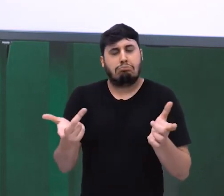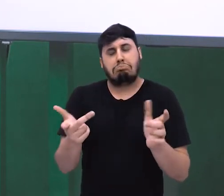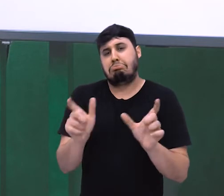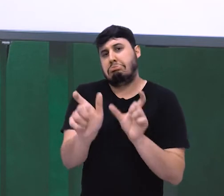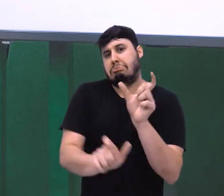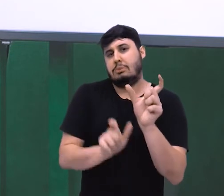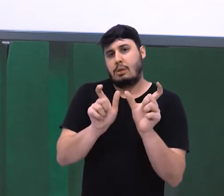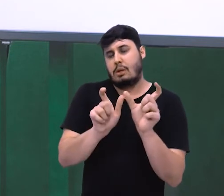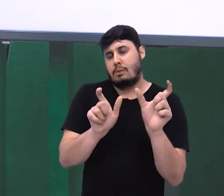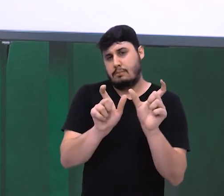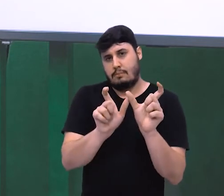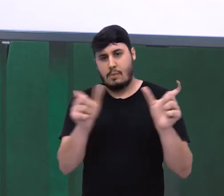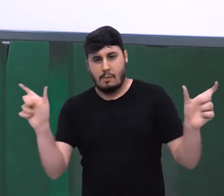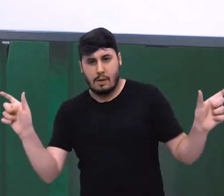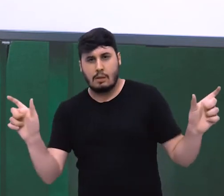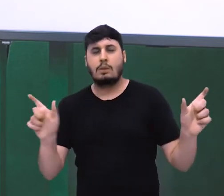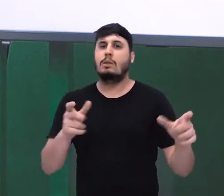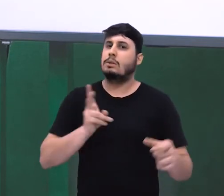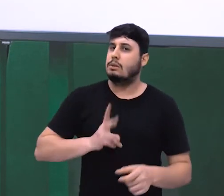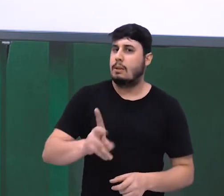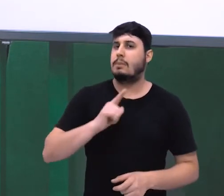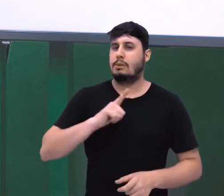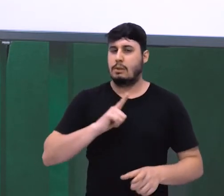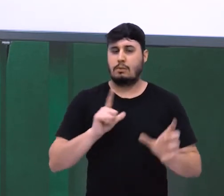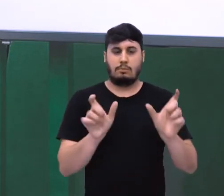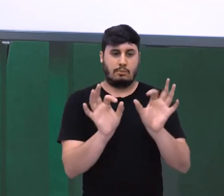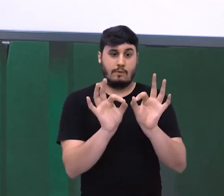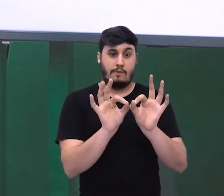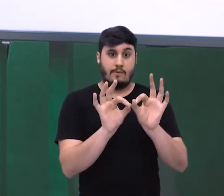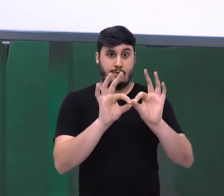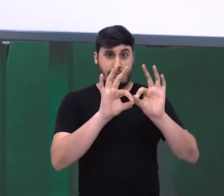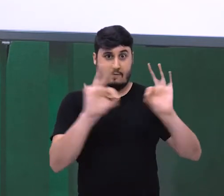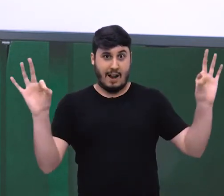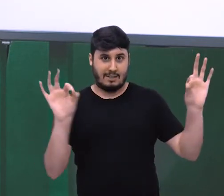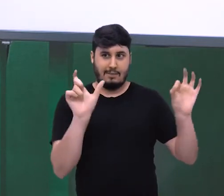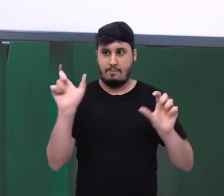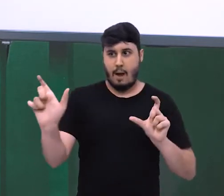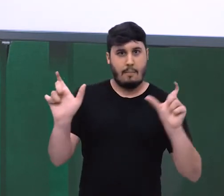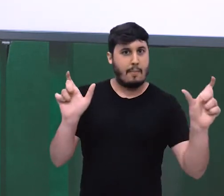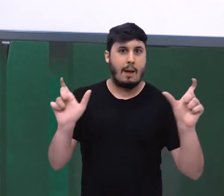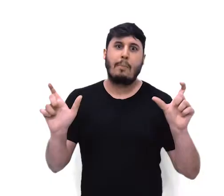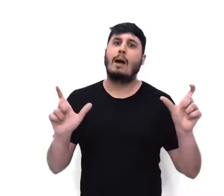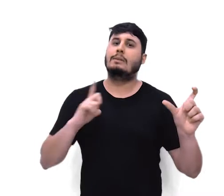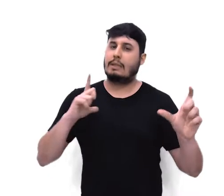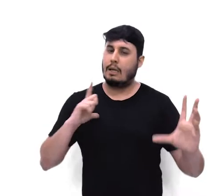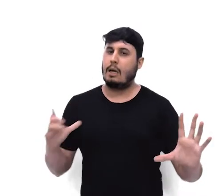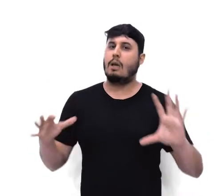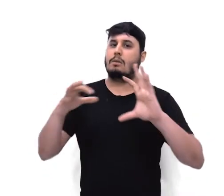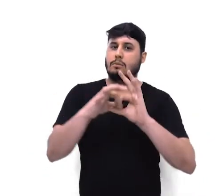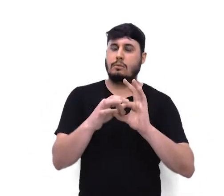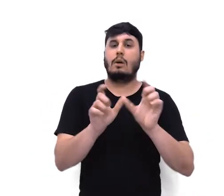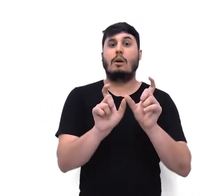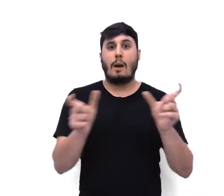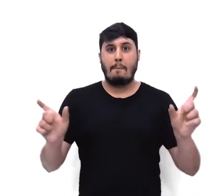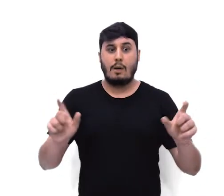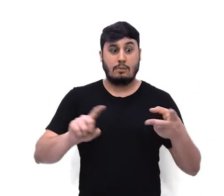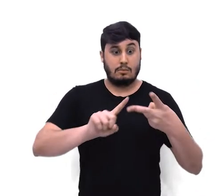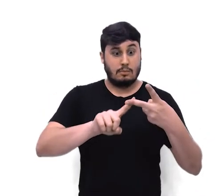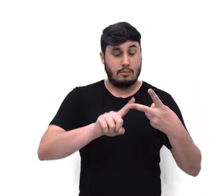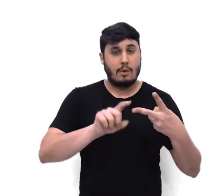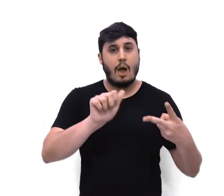orações. Elas têm valor estritamente gramatical. Já as adverbiais